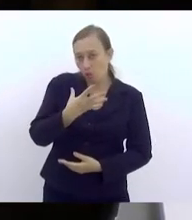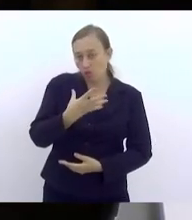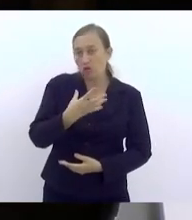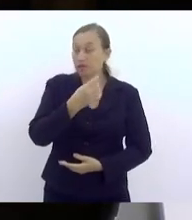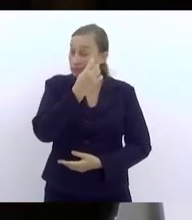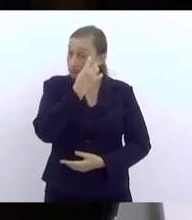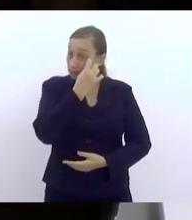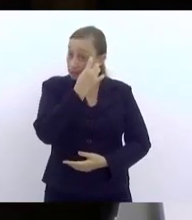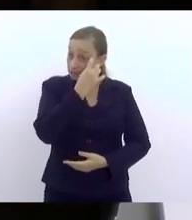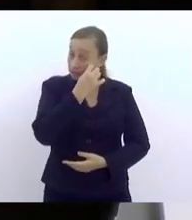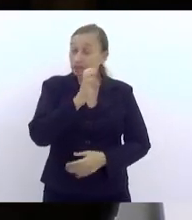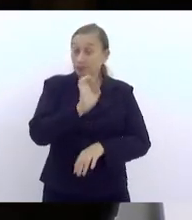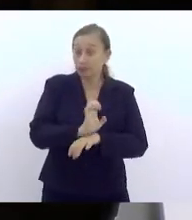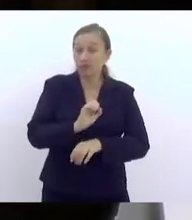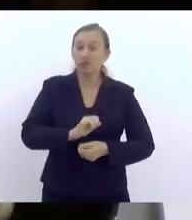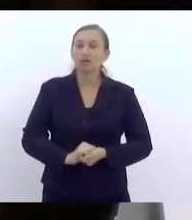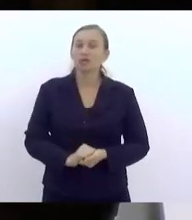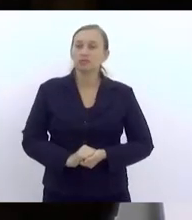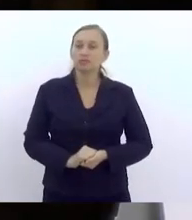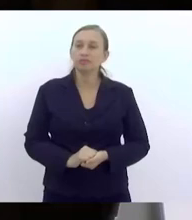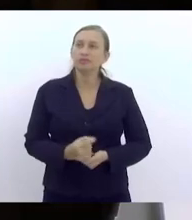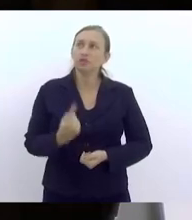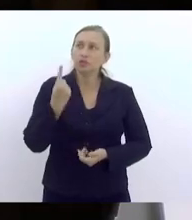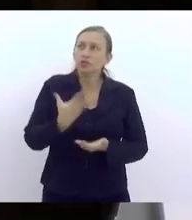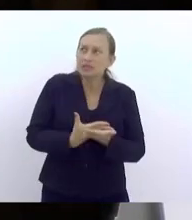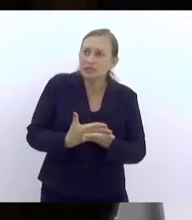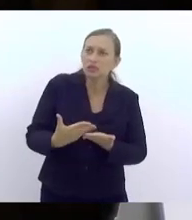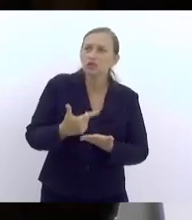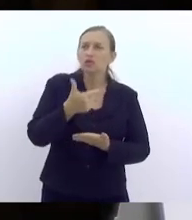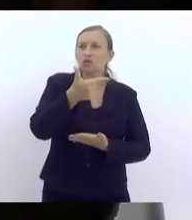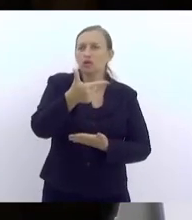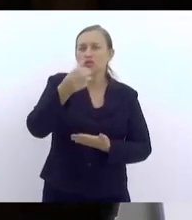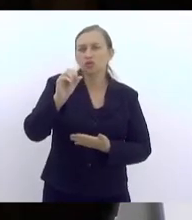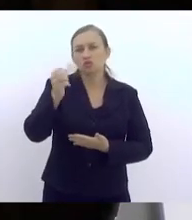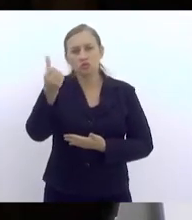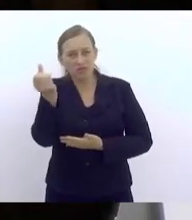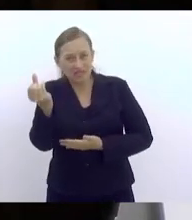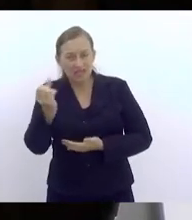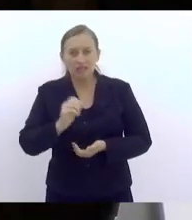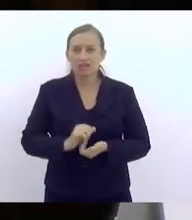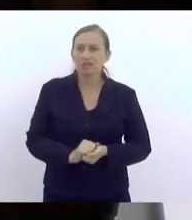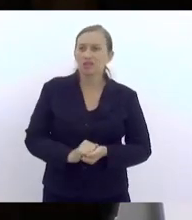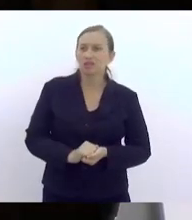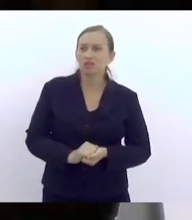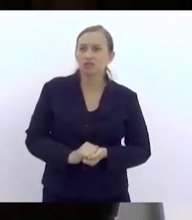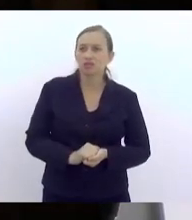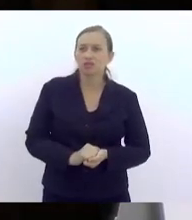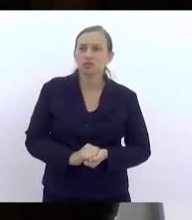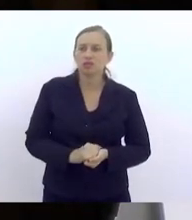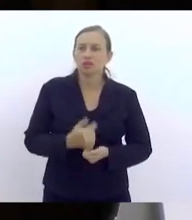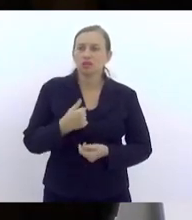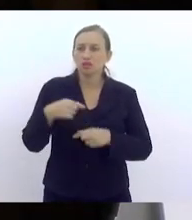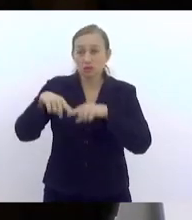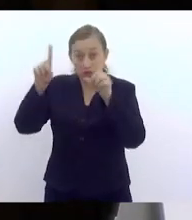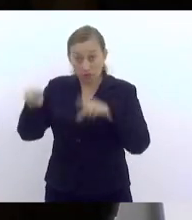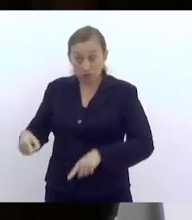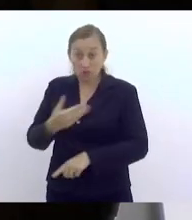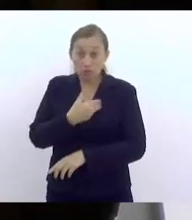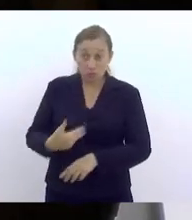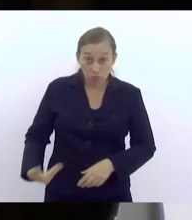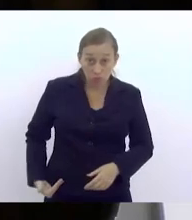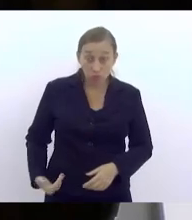operacionalizável, no Estado, e uma que começou em 2006, do qual eu me tornei servidora pública